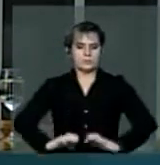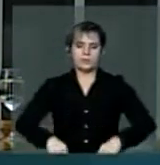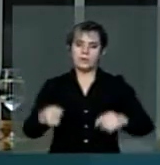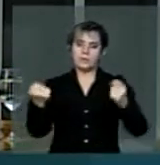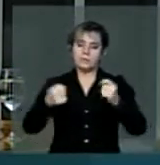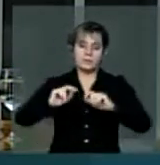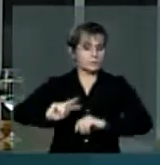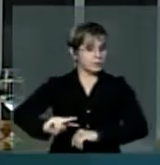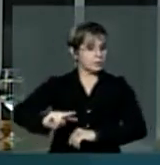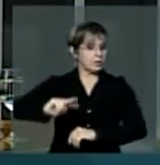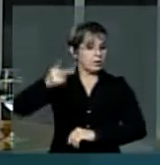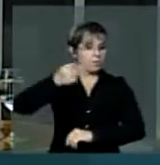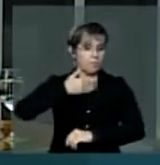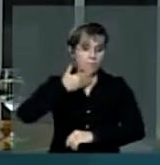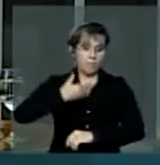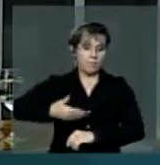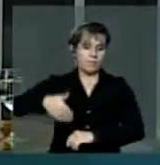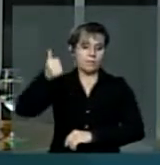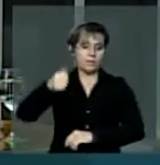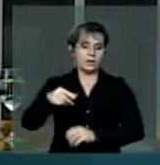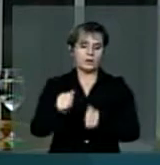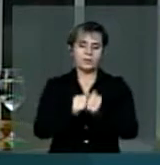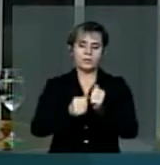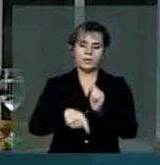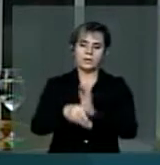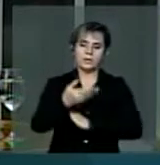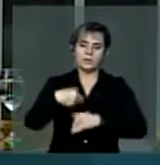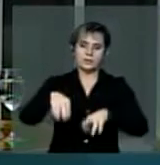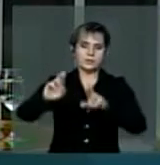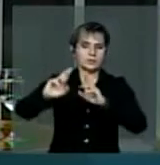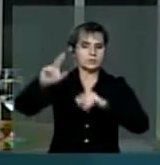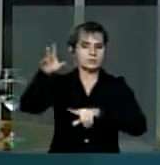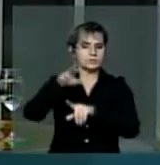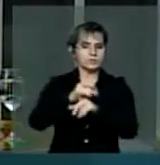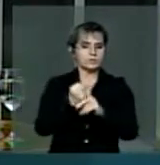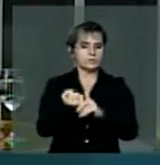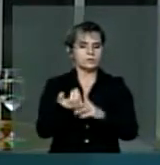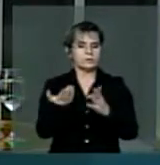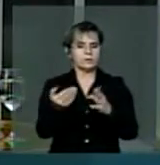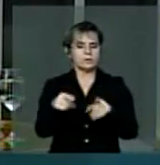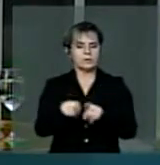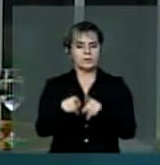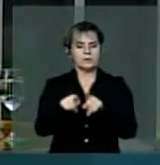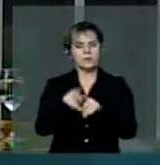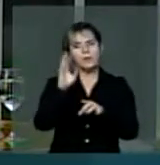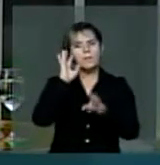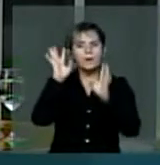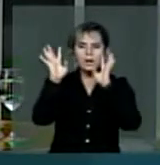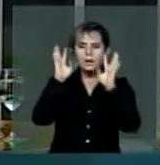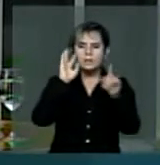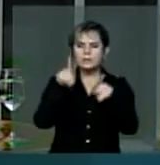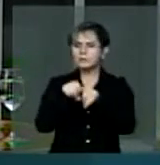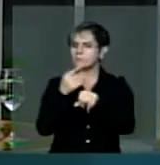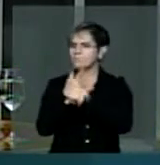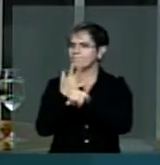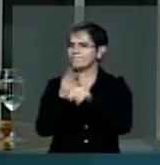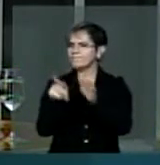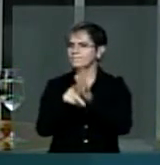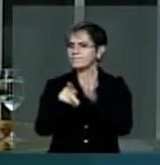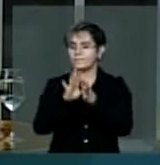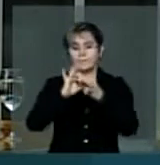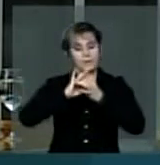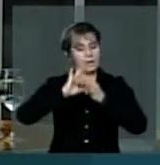nossas ações na superação das desigualdades, aspirando e exercitando os valores da